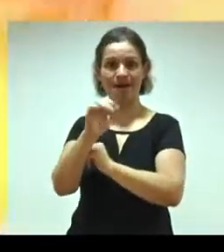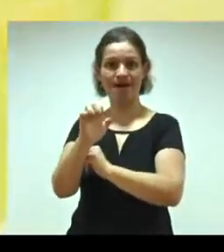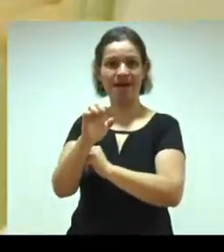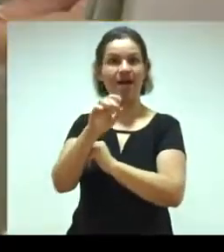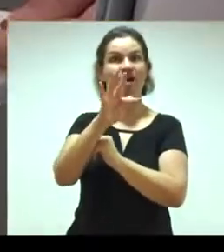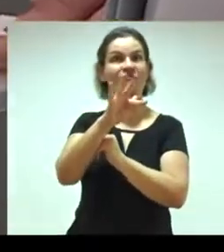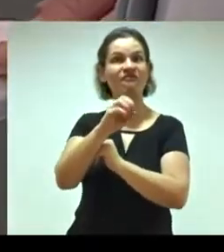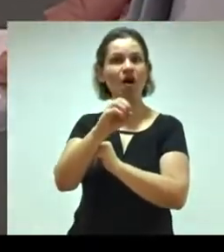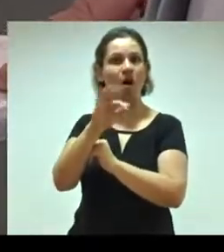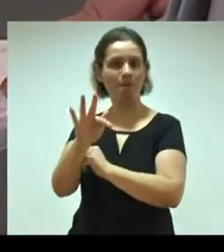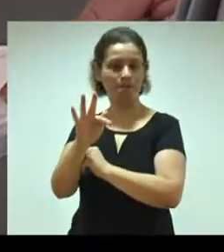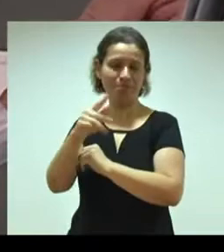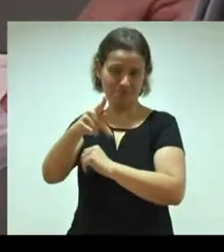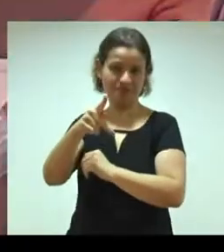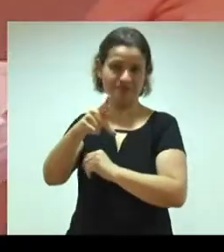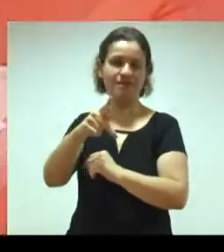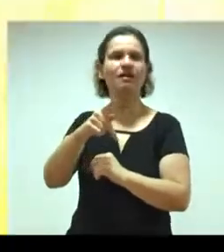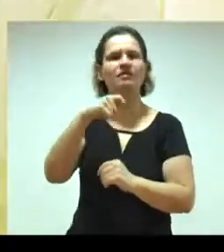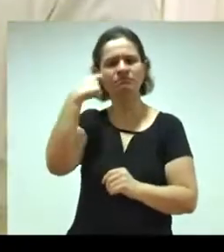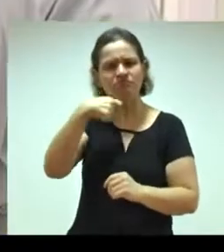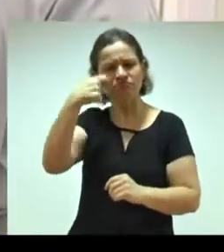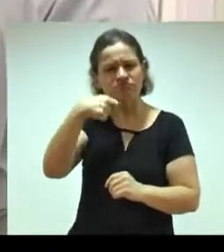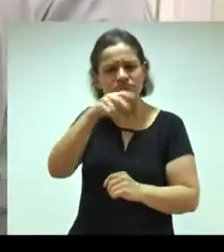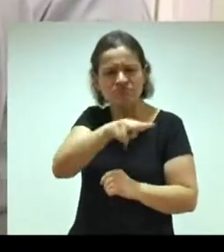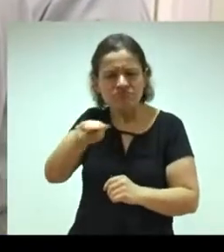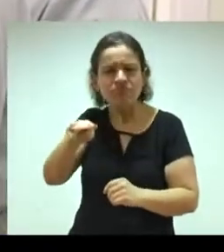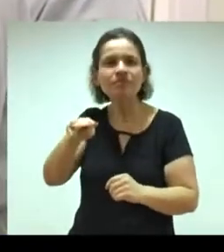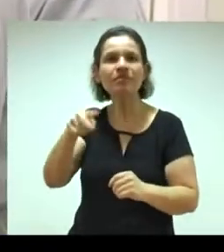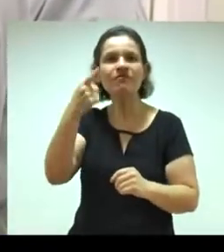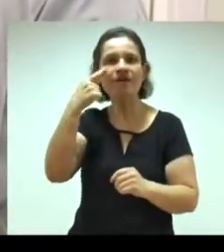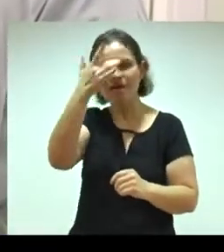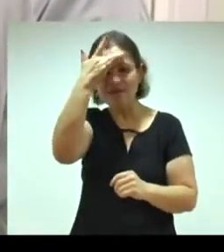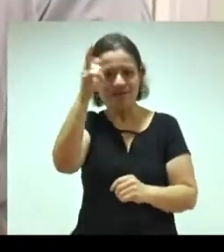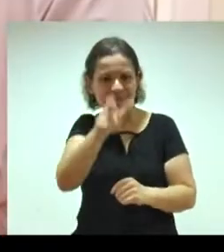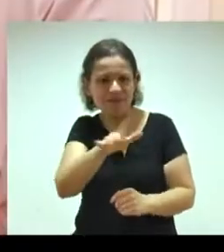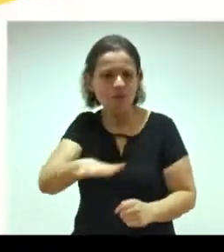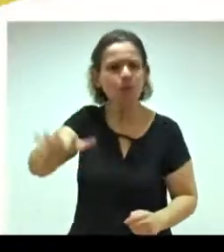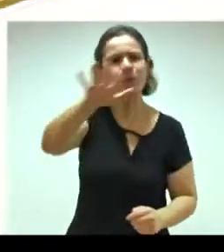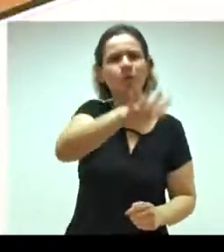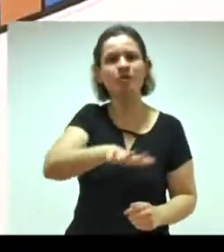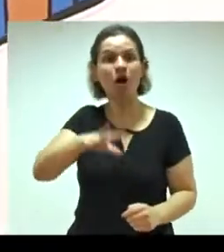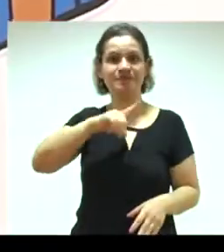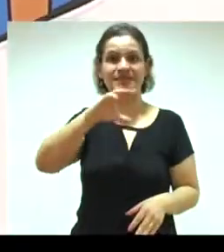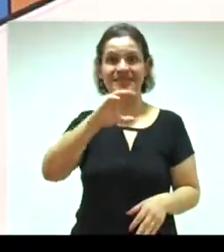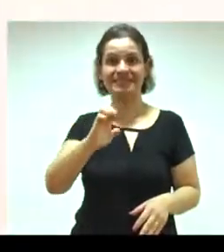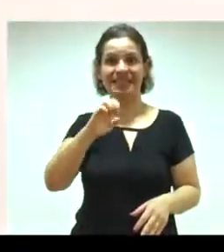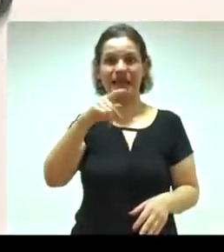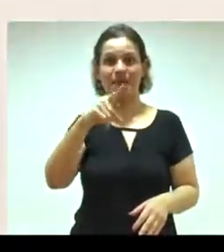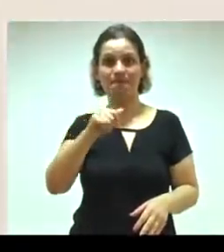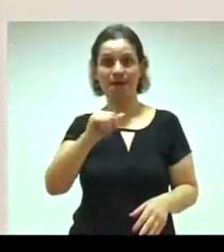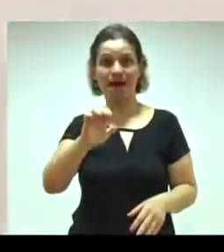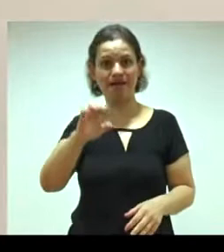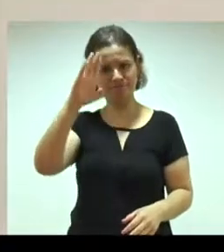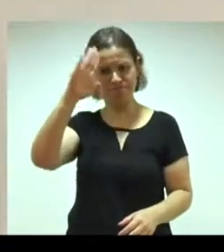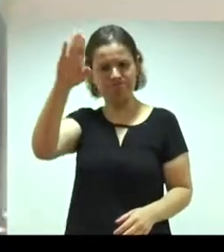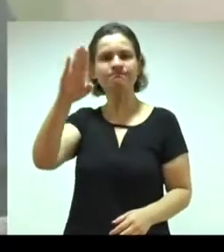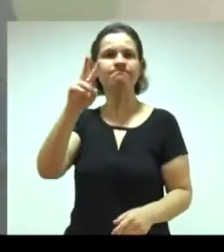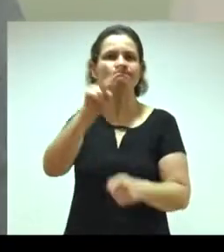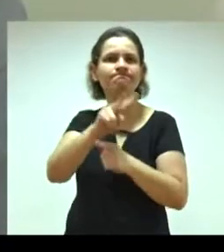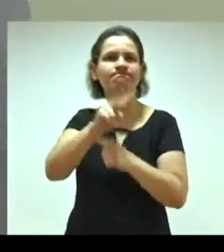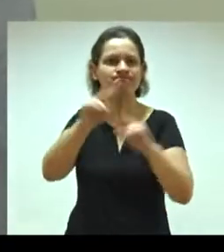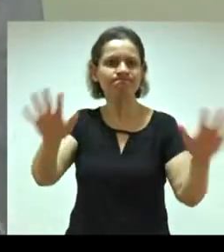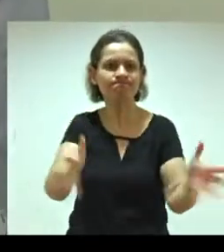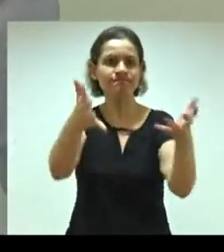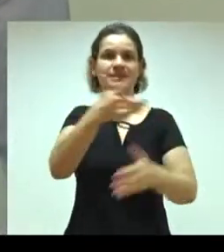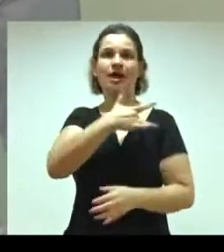a odontopediatria é capaz de enxergar o paciente como um todo. O CEPAI, ele prima pela prevenção e